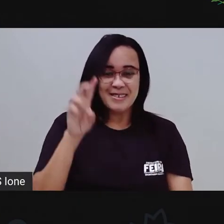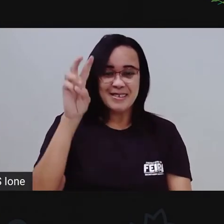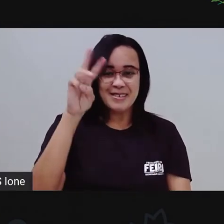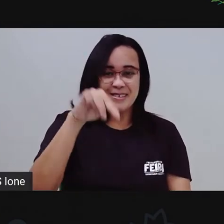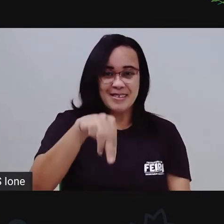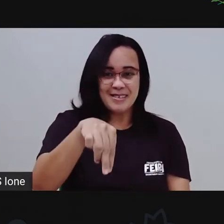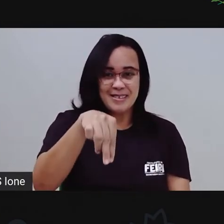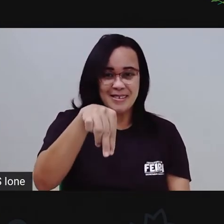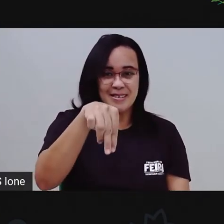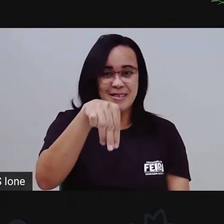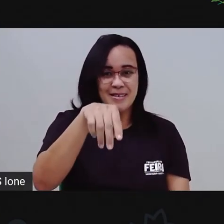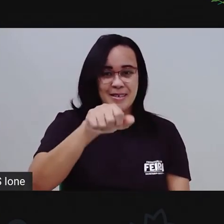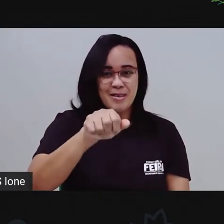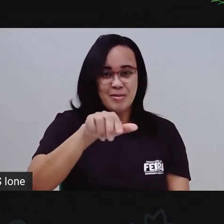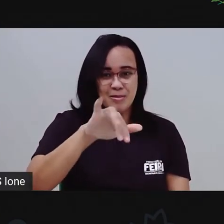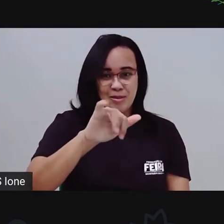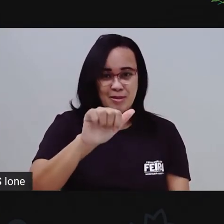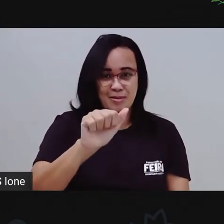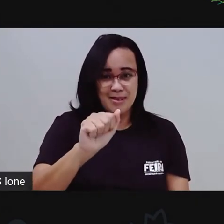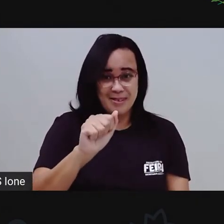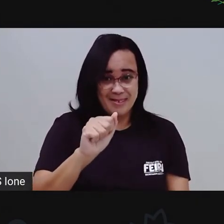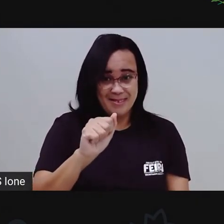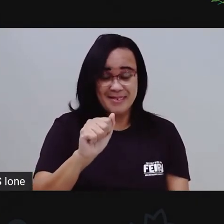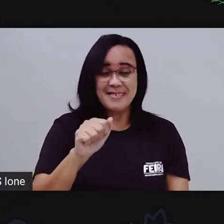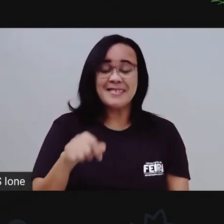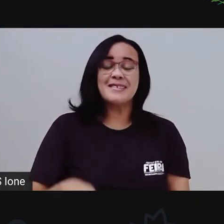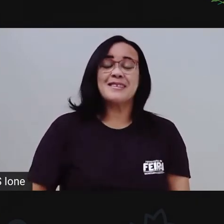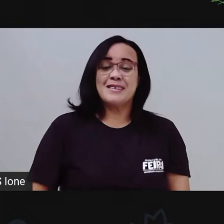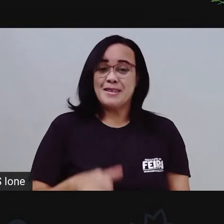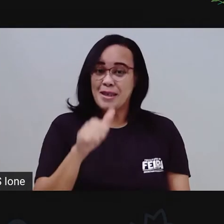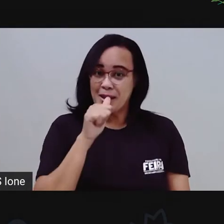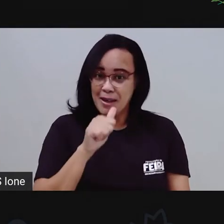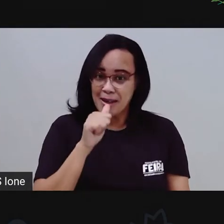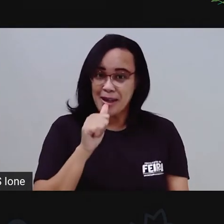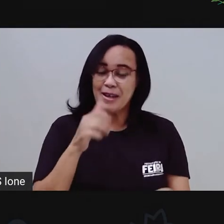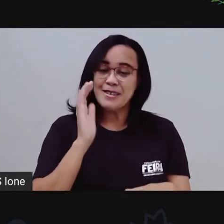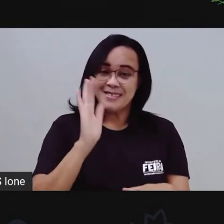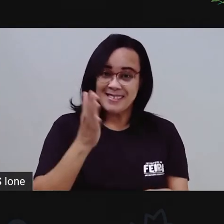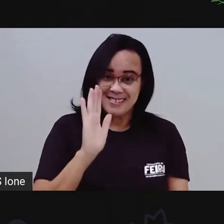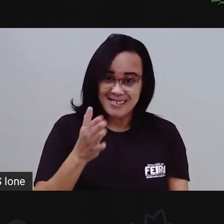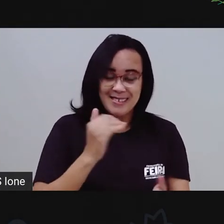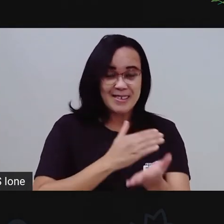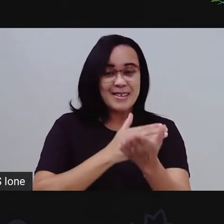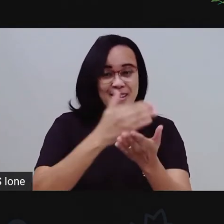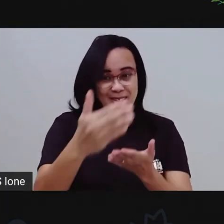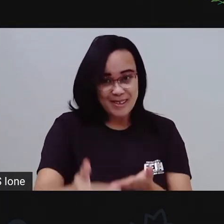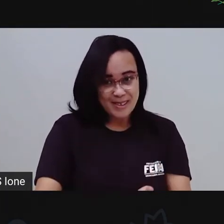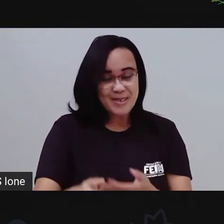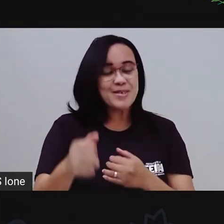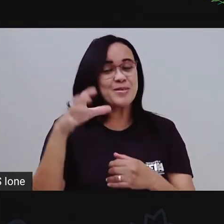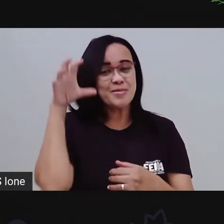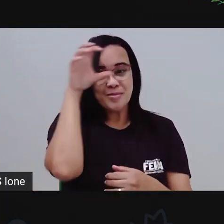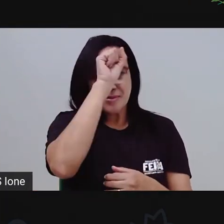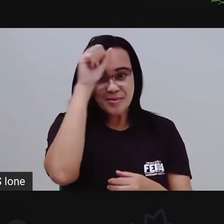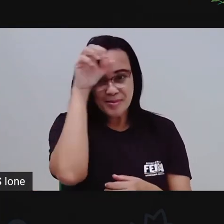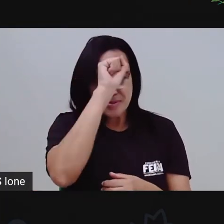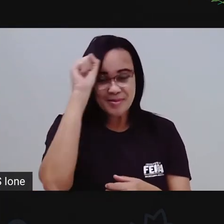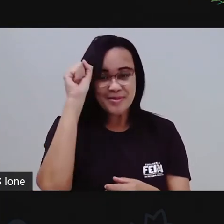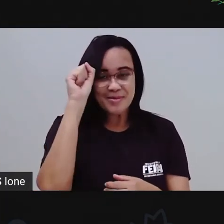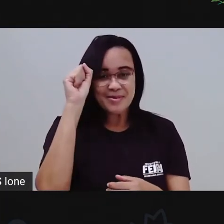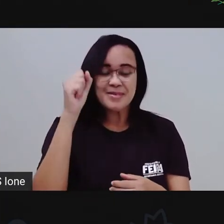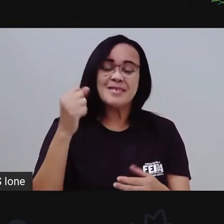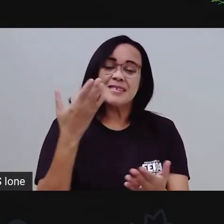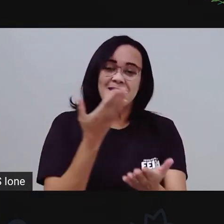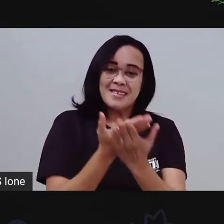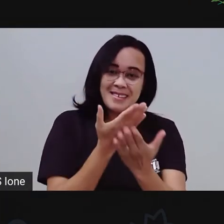esperta, meu terceiro ano, pra gente começar aqui com mais um momento de conhecimento. A aula, como